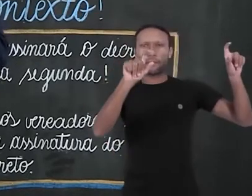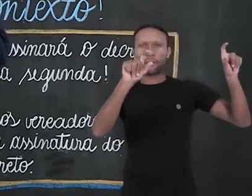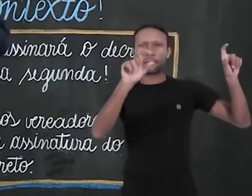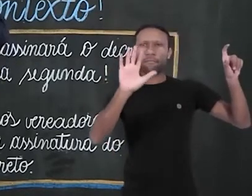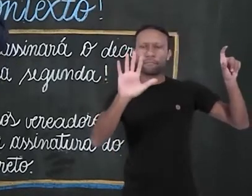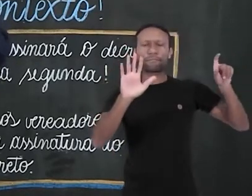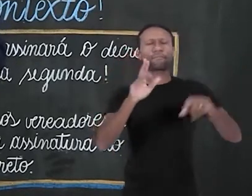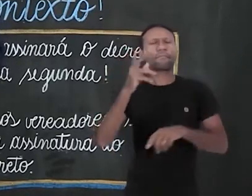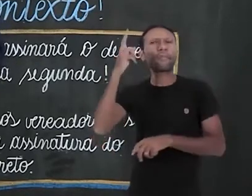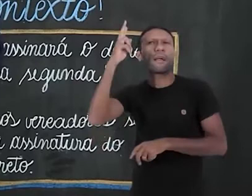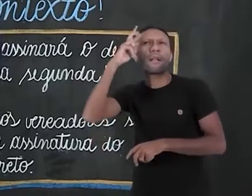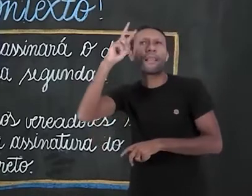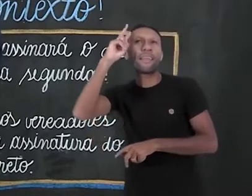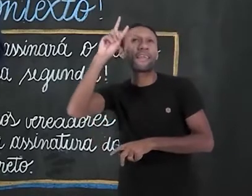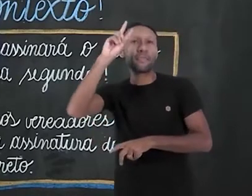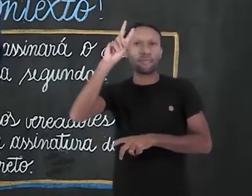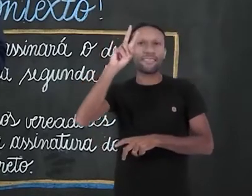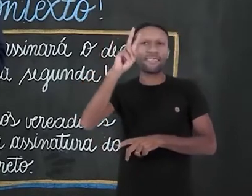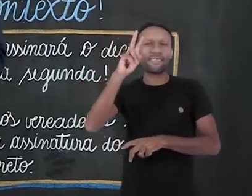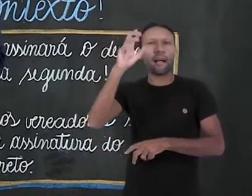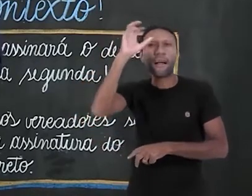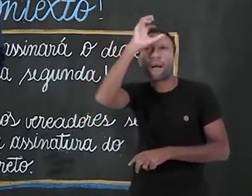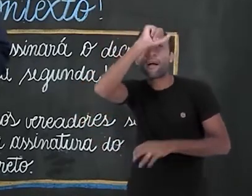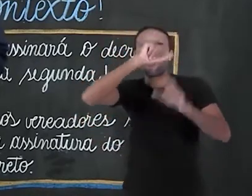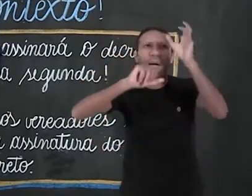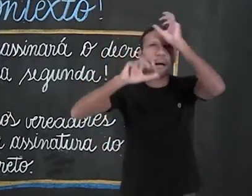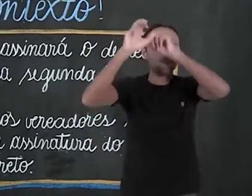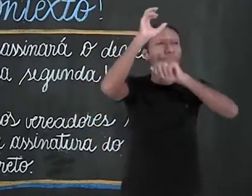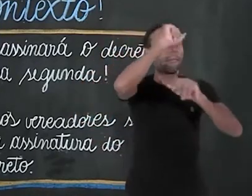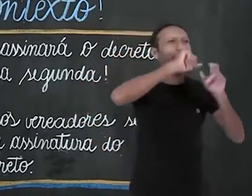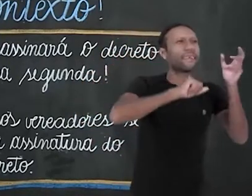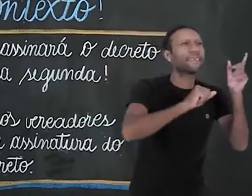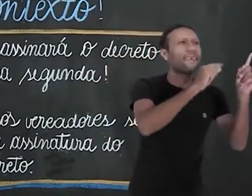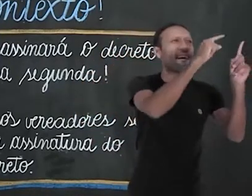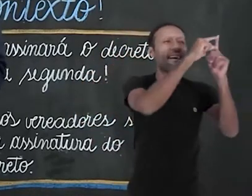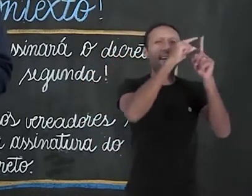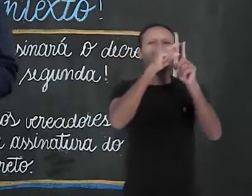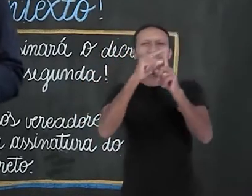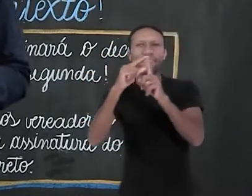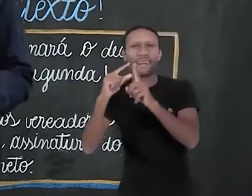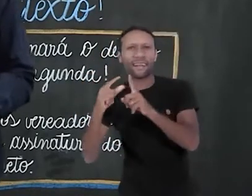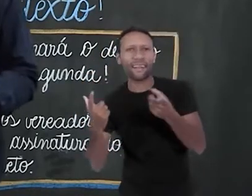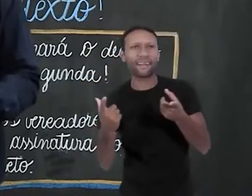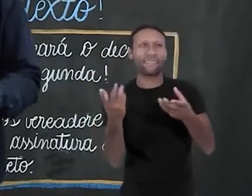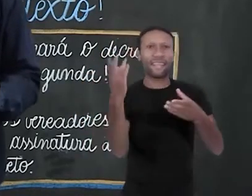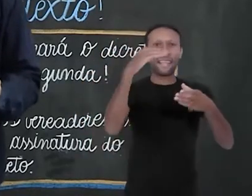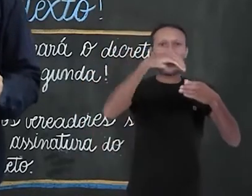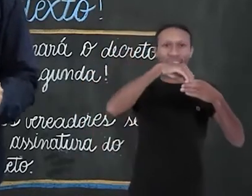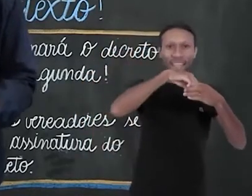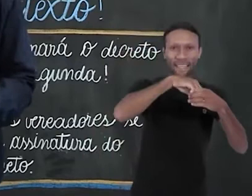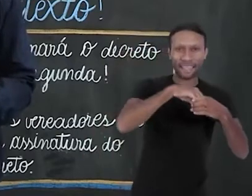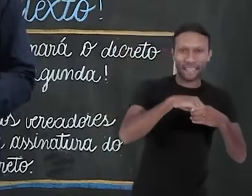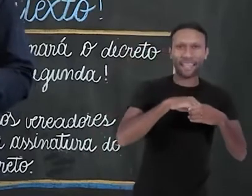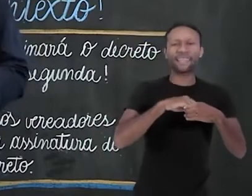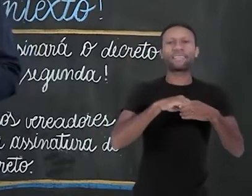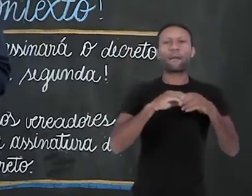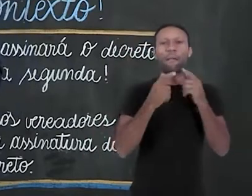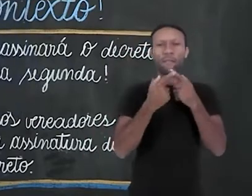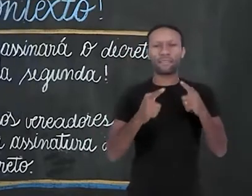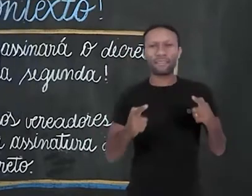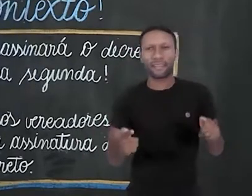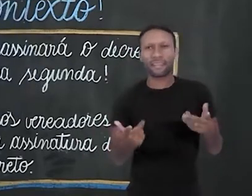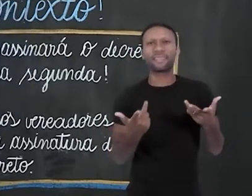lembrar um pouquinho quando a gente começou a aprender as palavras, a divisão em classes, que a gente aprendeu que dentro da morfologia,